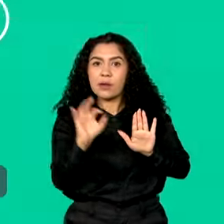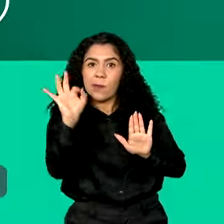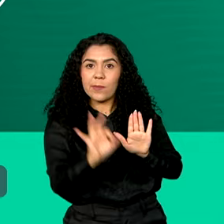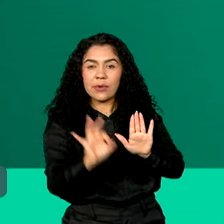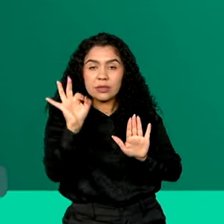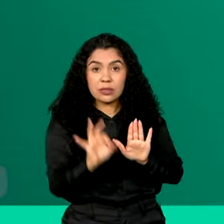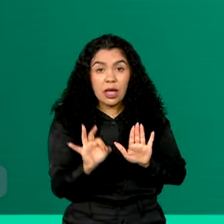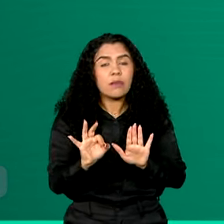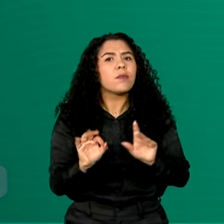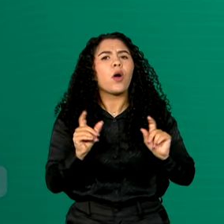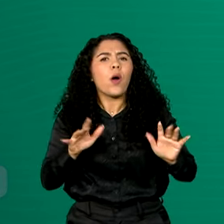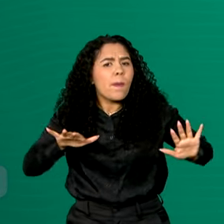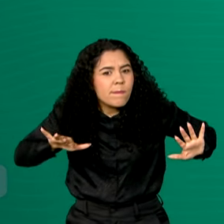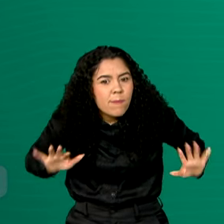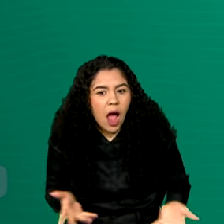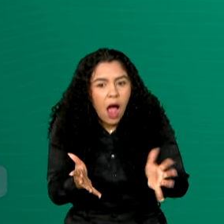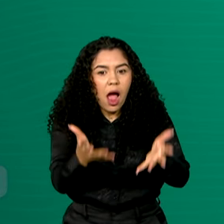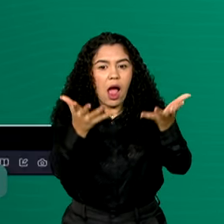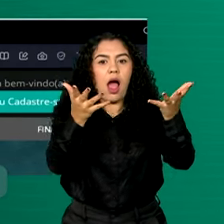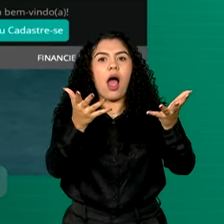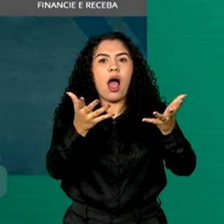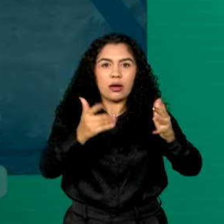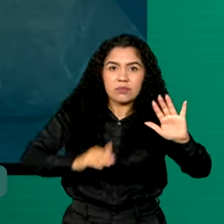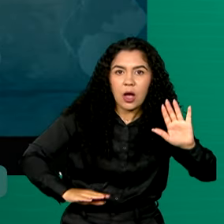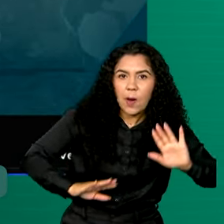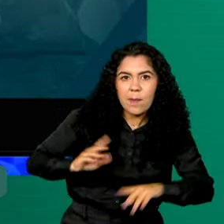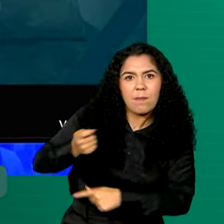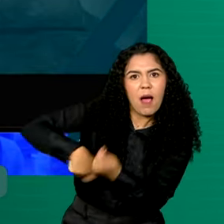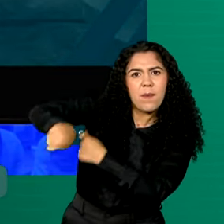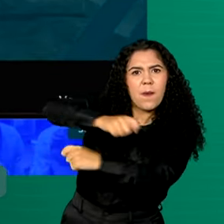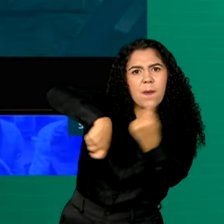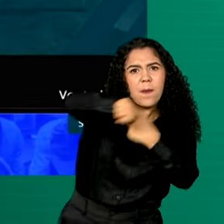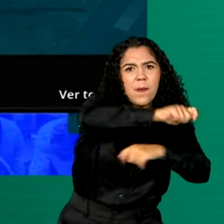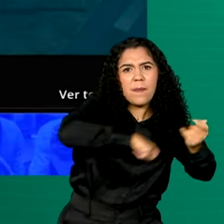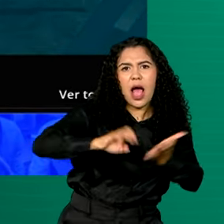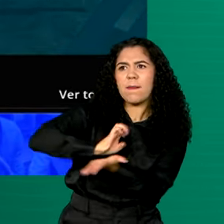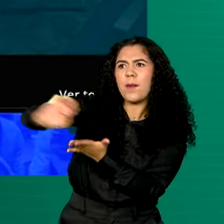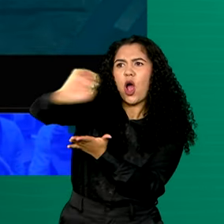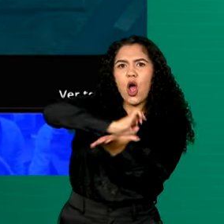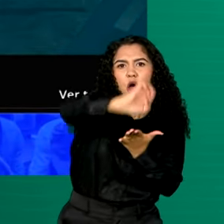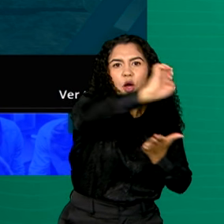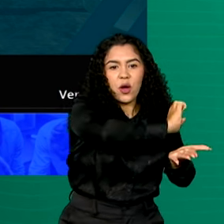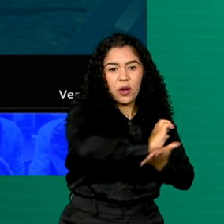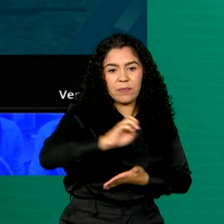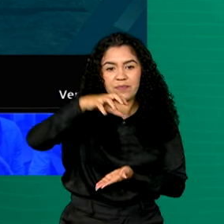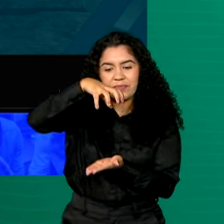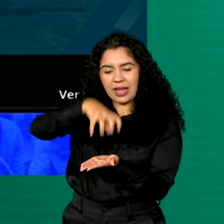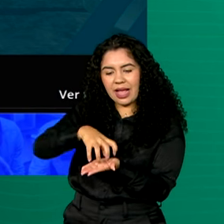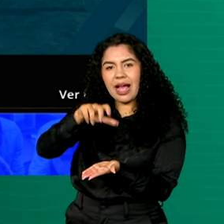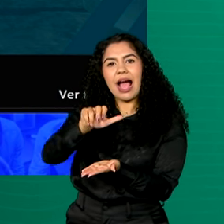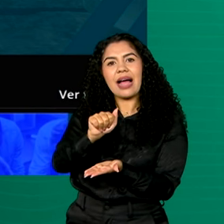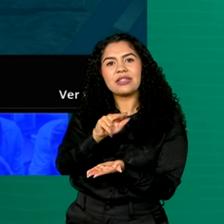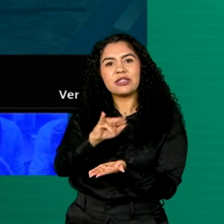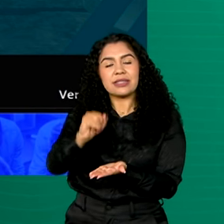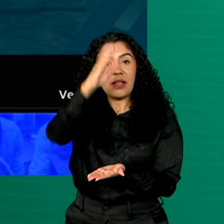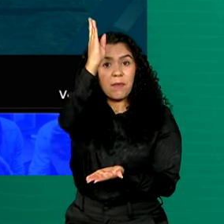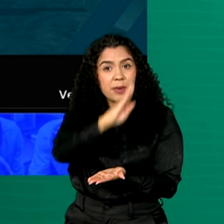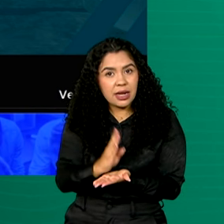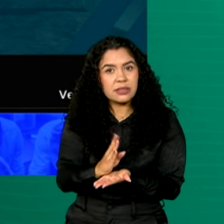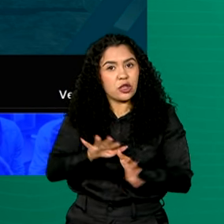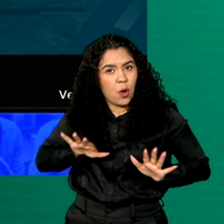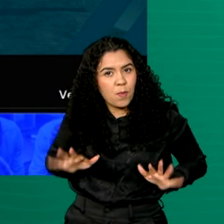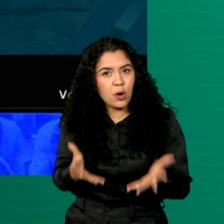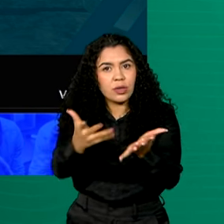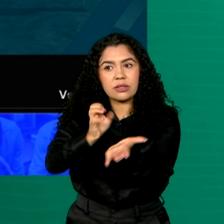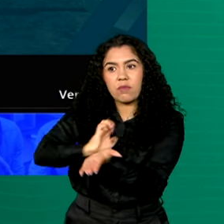para incentivar ainda mais o crescimento das exportações, a Agência Brasileira de Promoção de Exportações